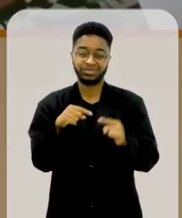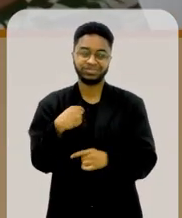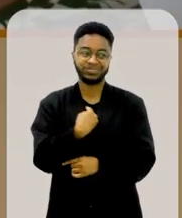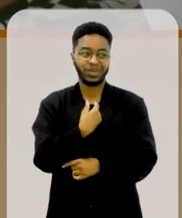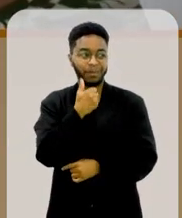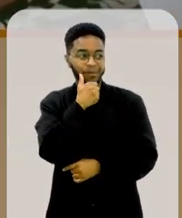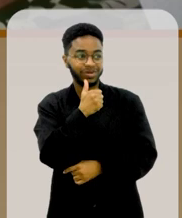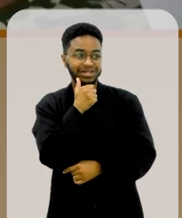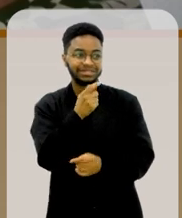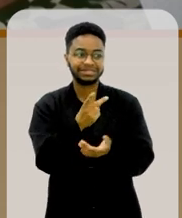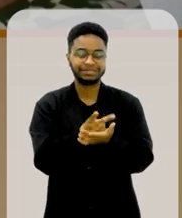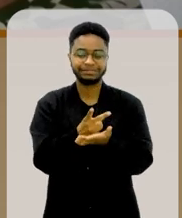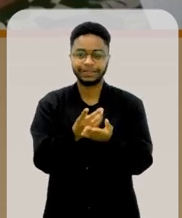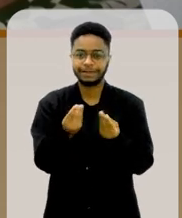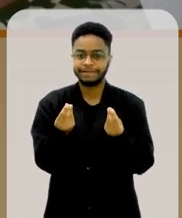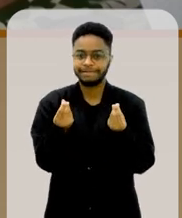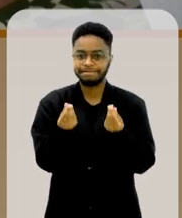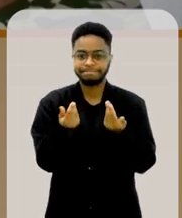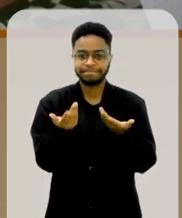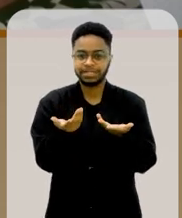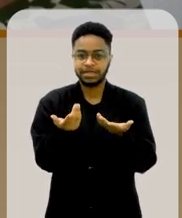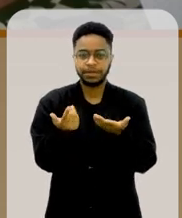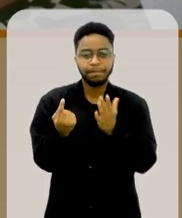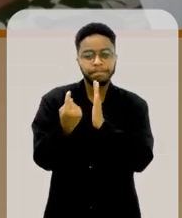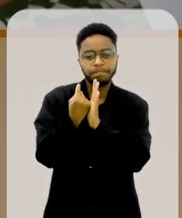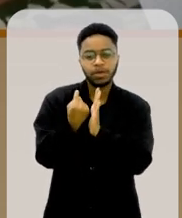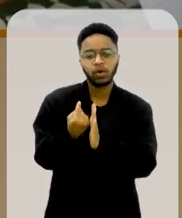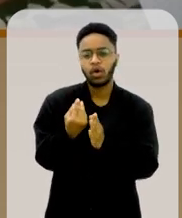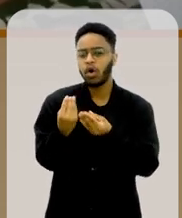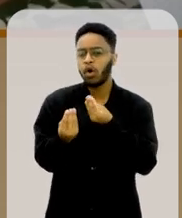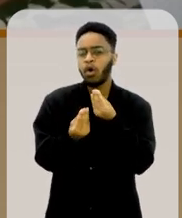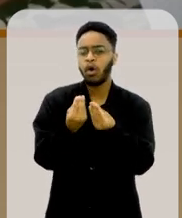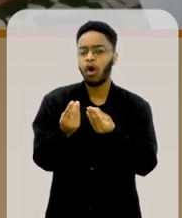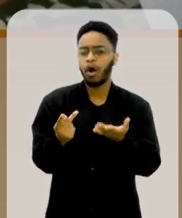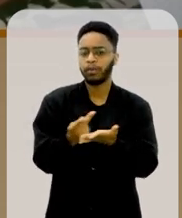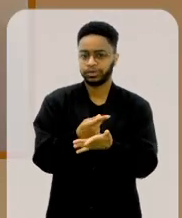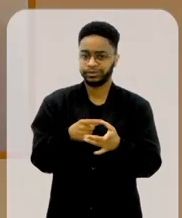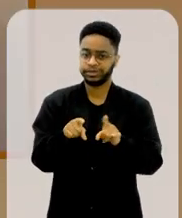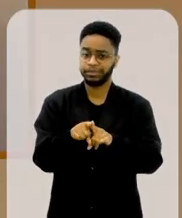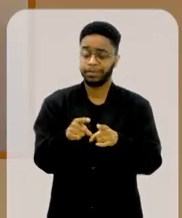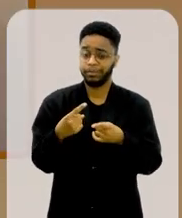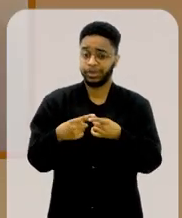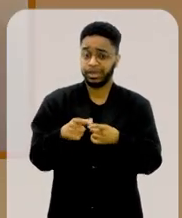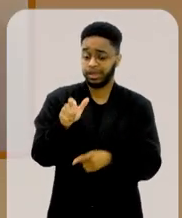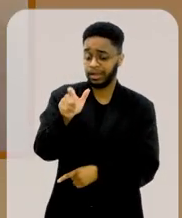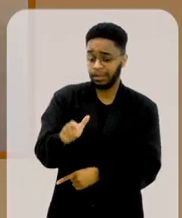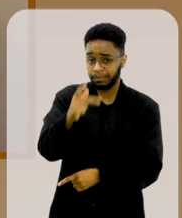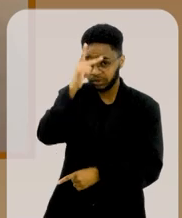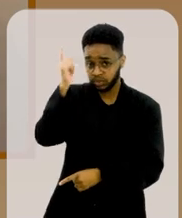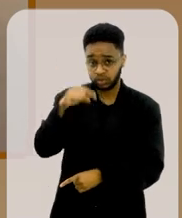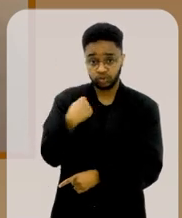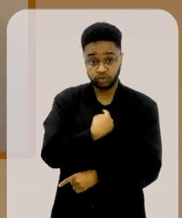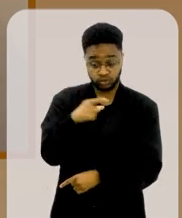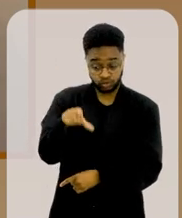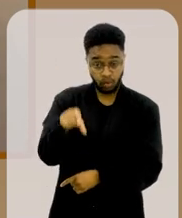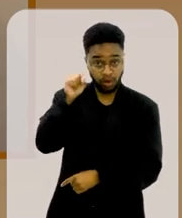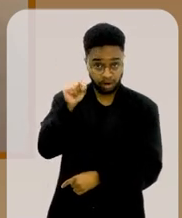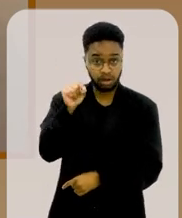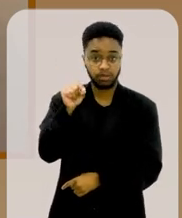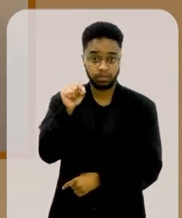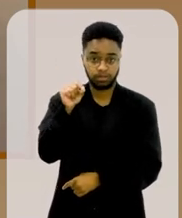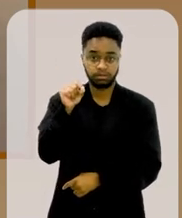como mulher, fica sempre se questionando como que pode também, né? Uma pessoa que a gente escolheu